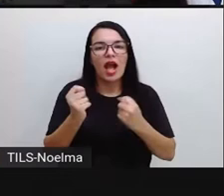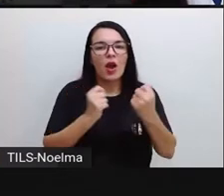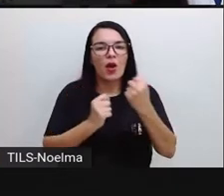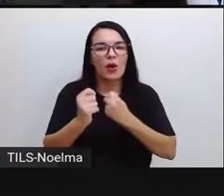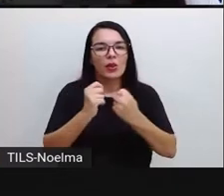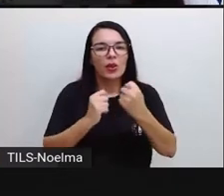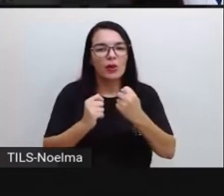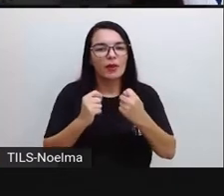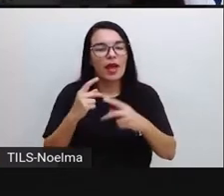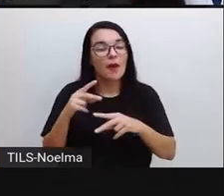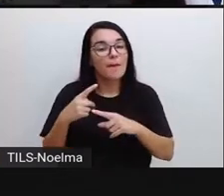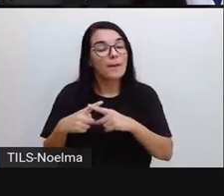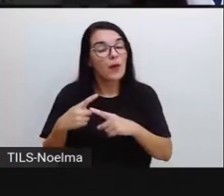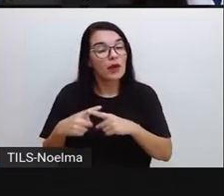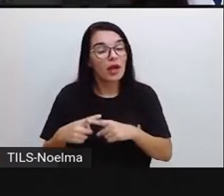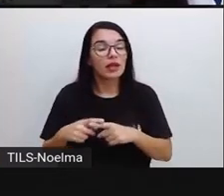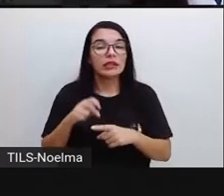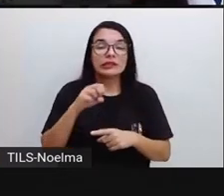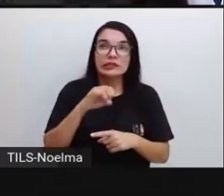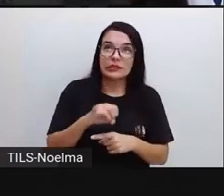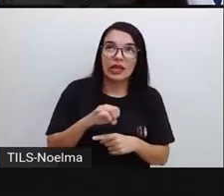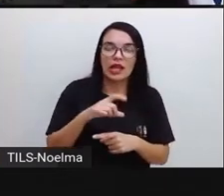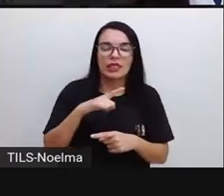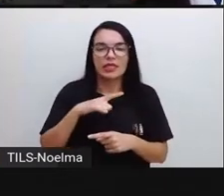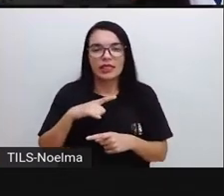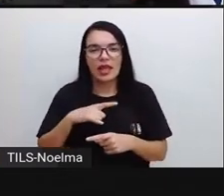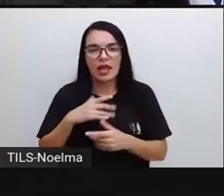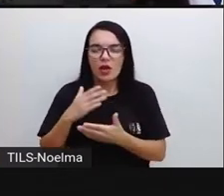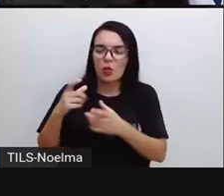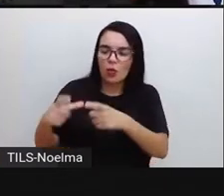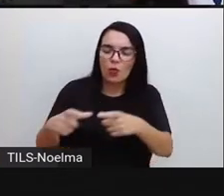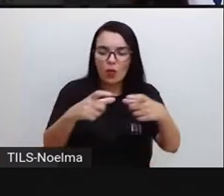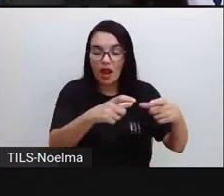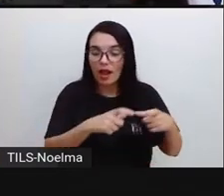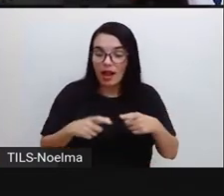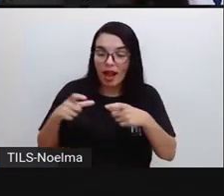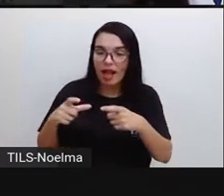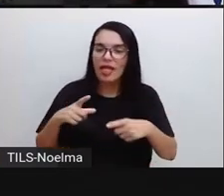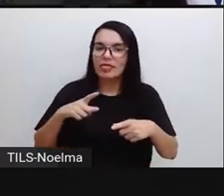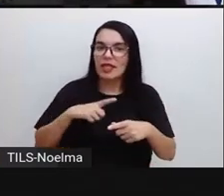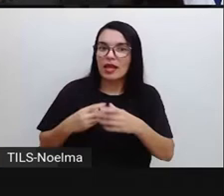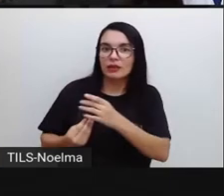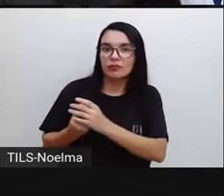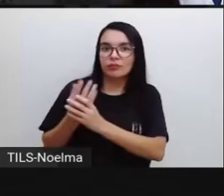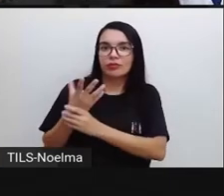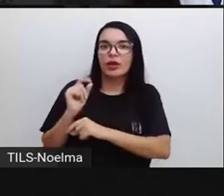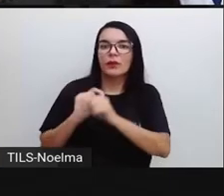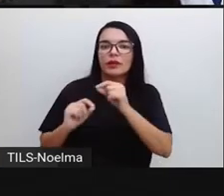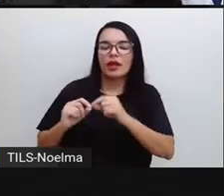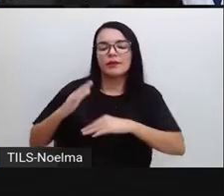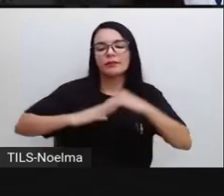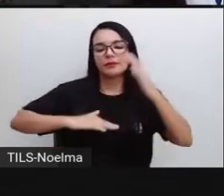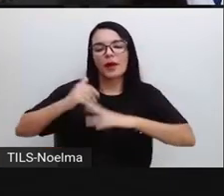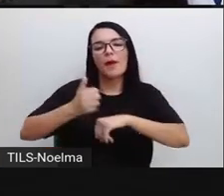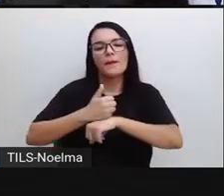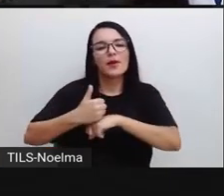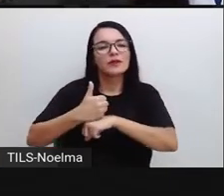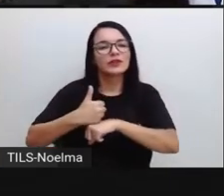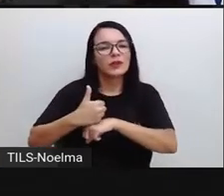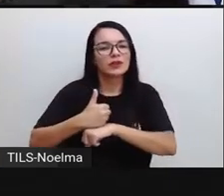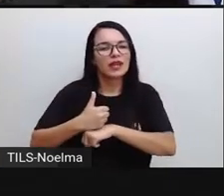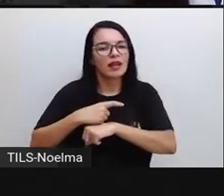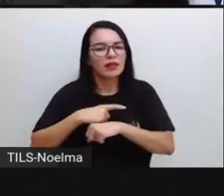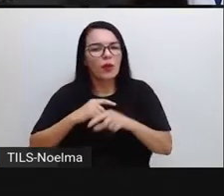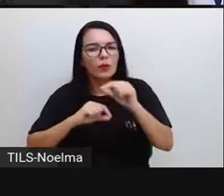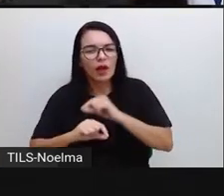acordo com esses setores, nós vamos ter ali as profissões e essas profissões vão desenvolver o quê? Algum tipo de atividade. Então, de acordo com